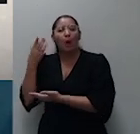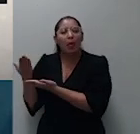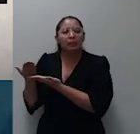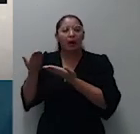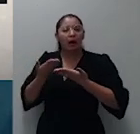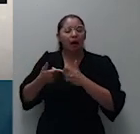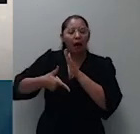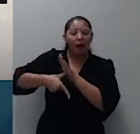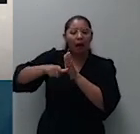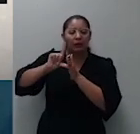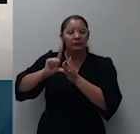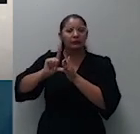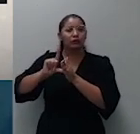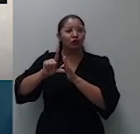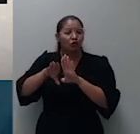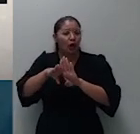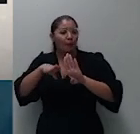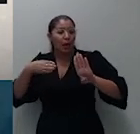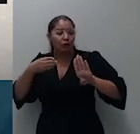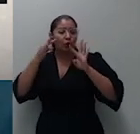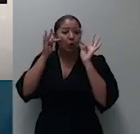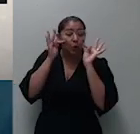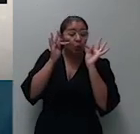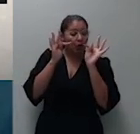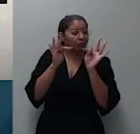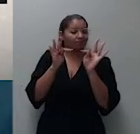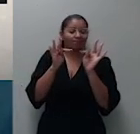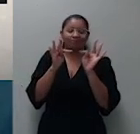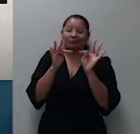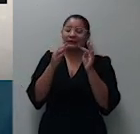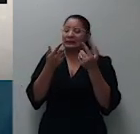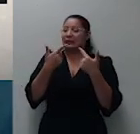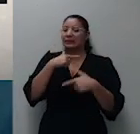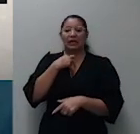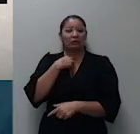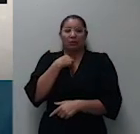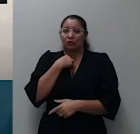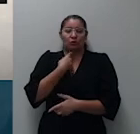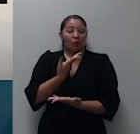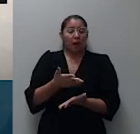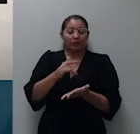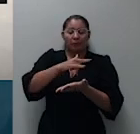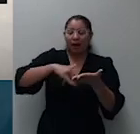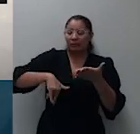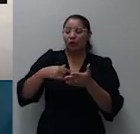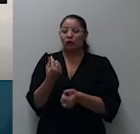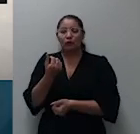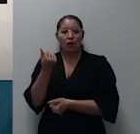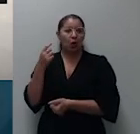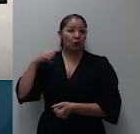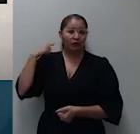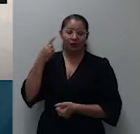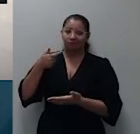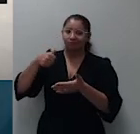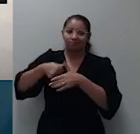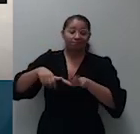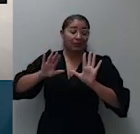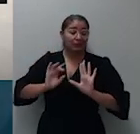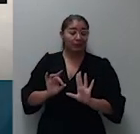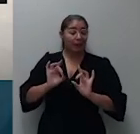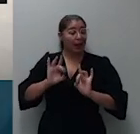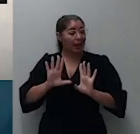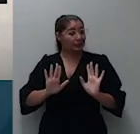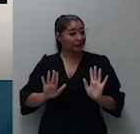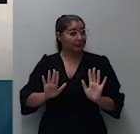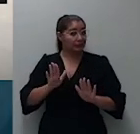abertura do testamento não se cogitaria da nulidade do contrato de honorários adocatícios firmados mas apenas talvez o eventual